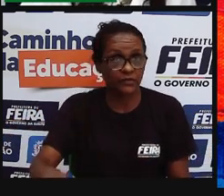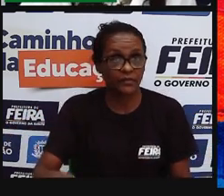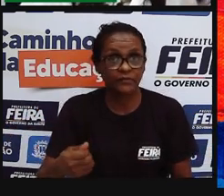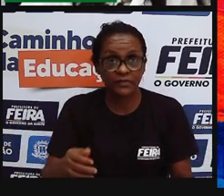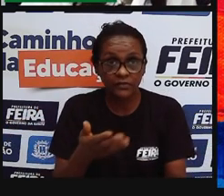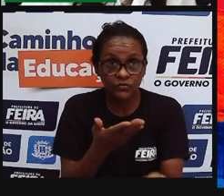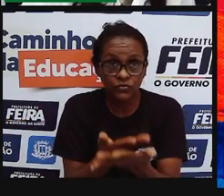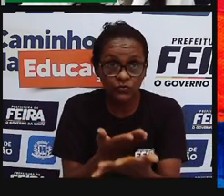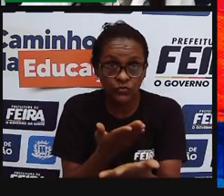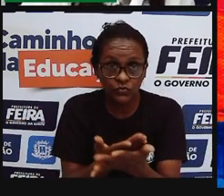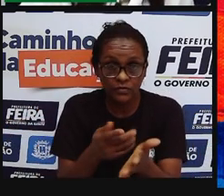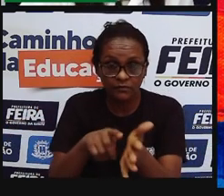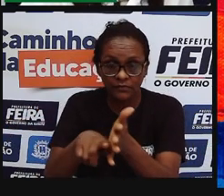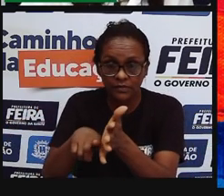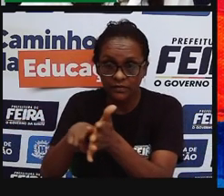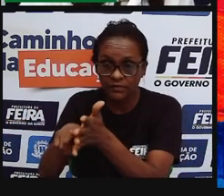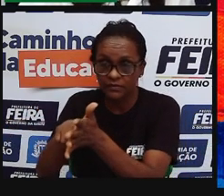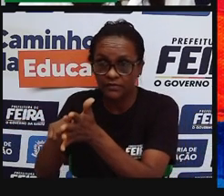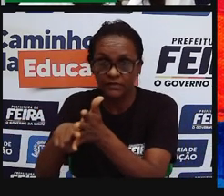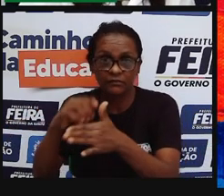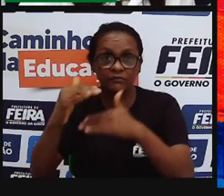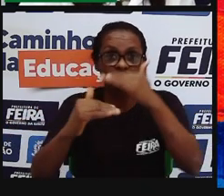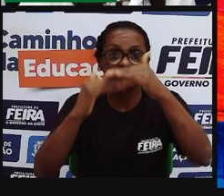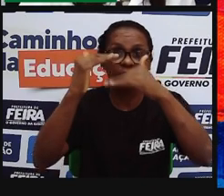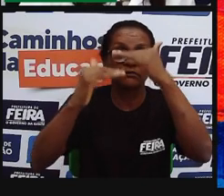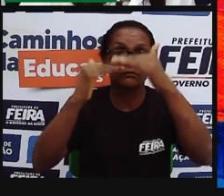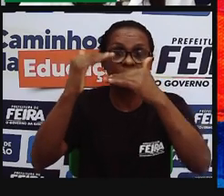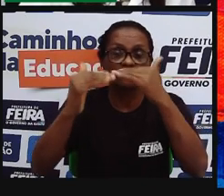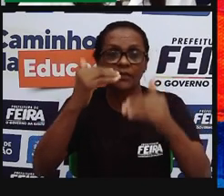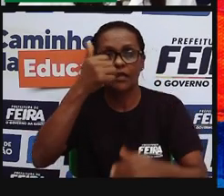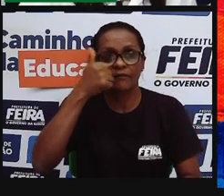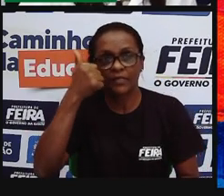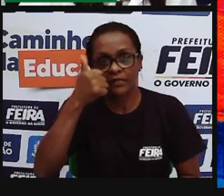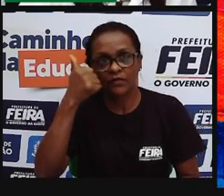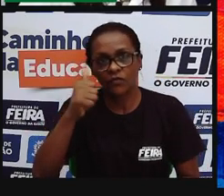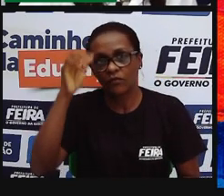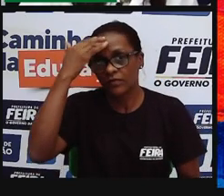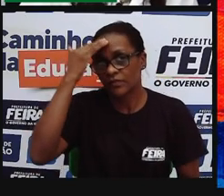a promoção da educação ambiental, a promoção de,